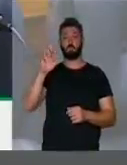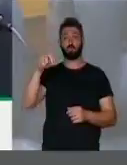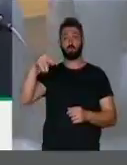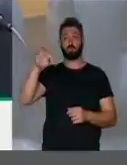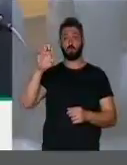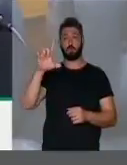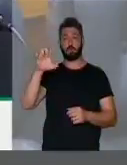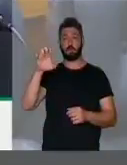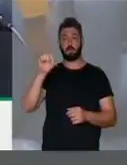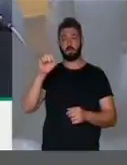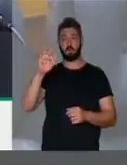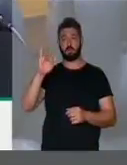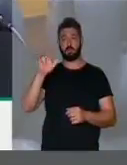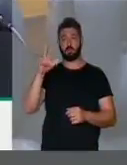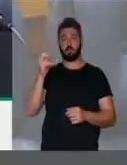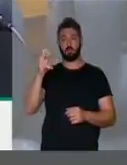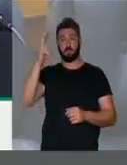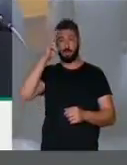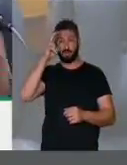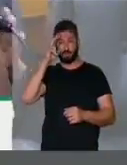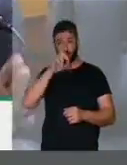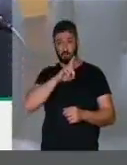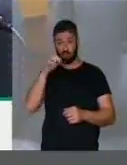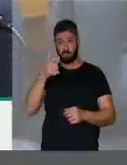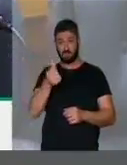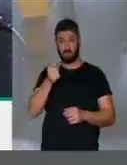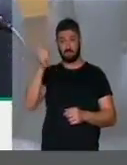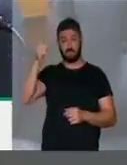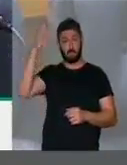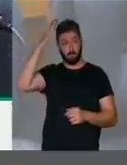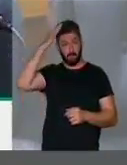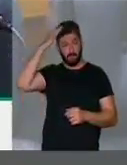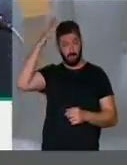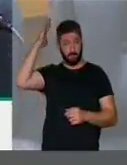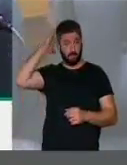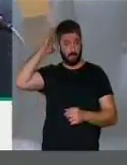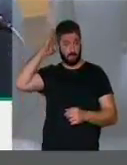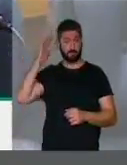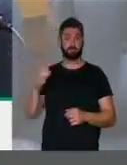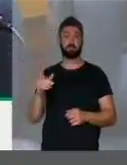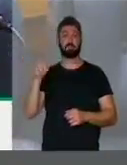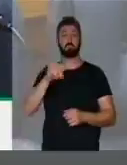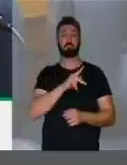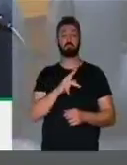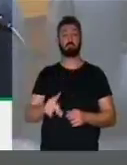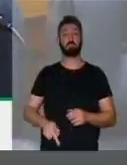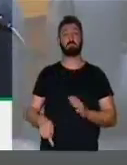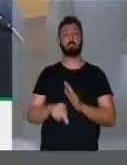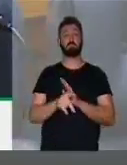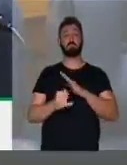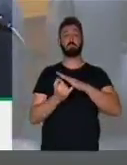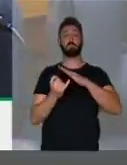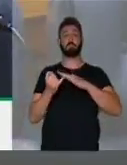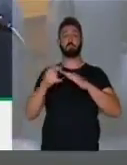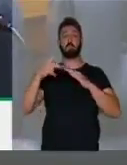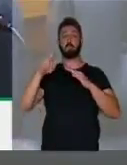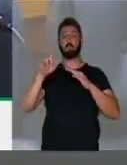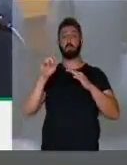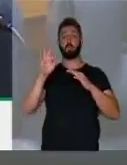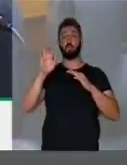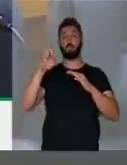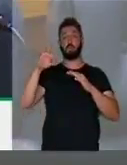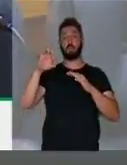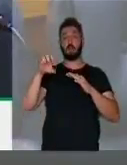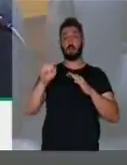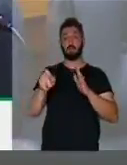Filho na quinta-feira 26, em Belém do Pará. Ele presidia o Instituto Paulo Fonteles de